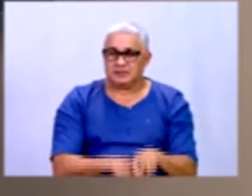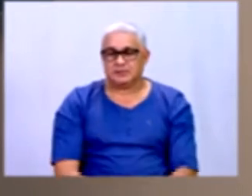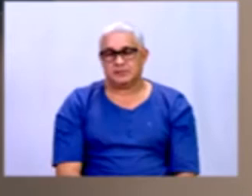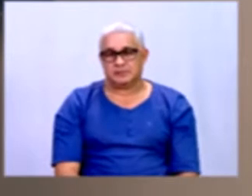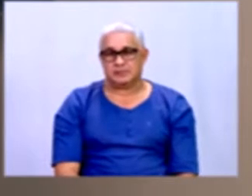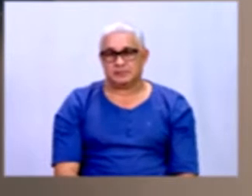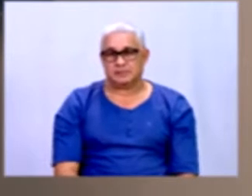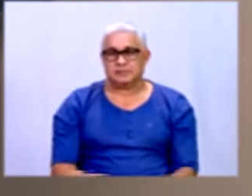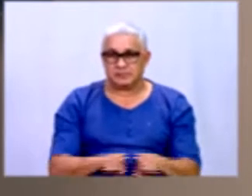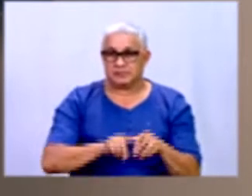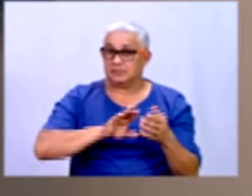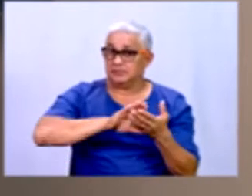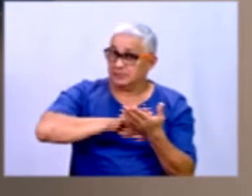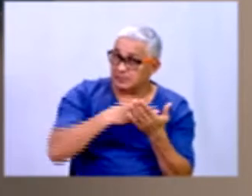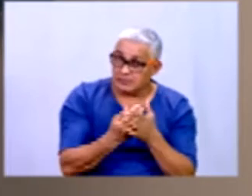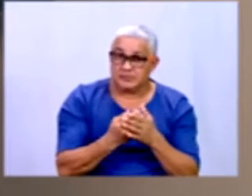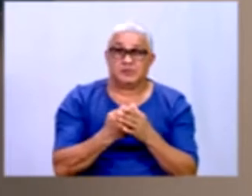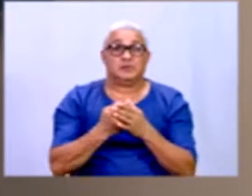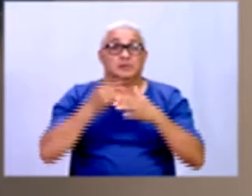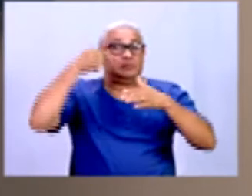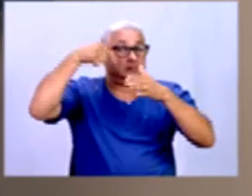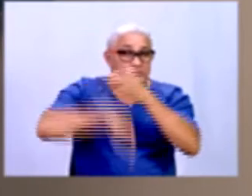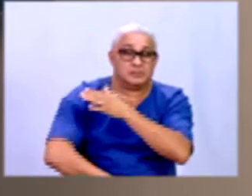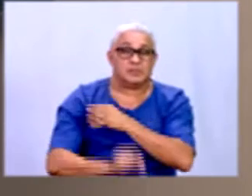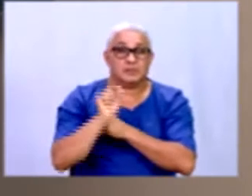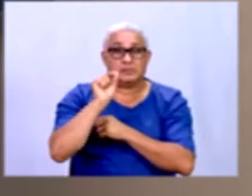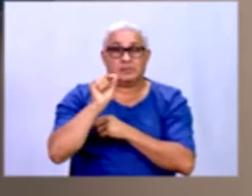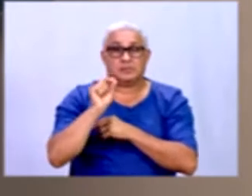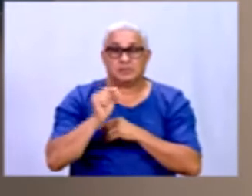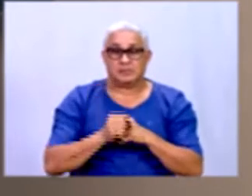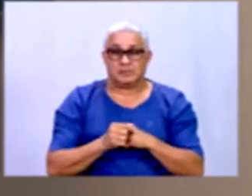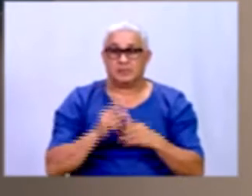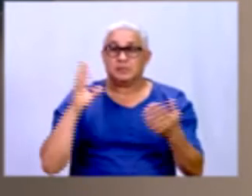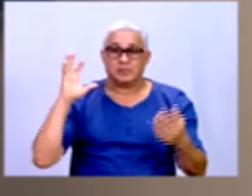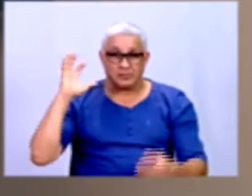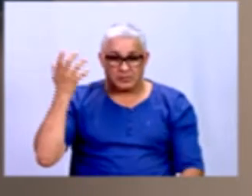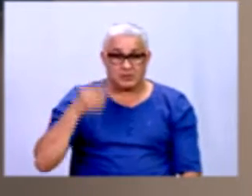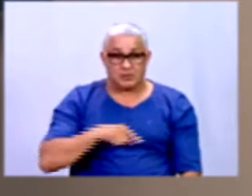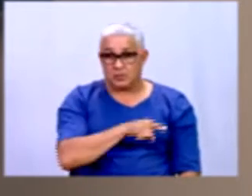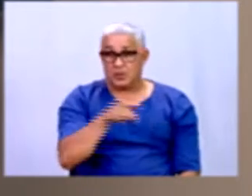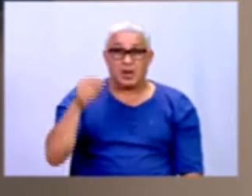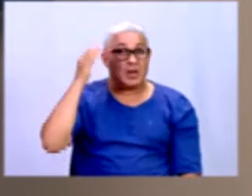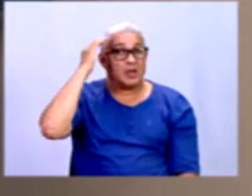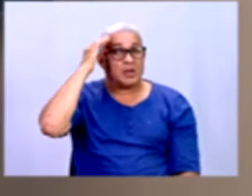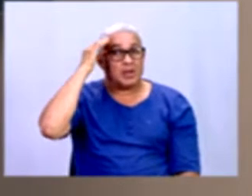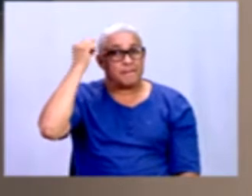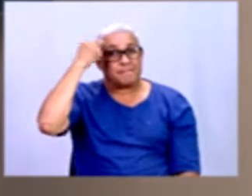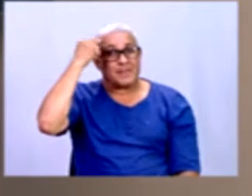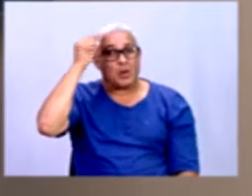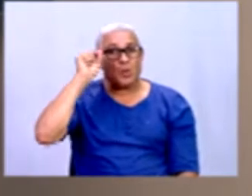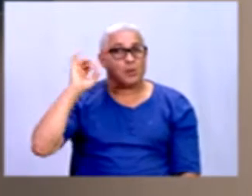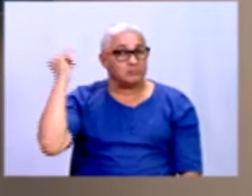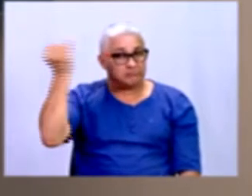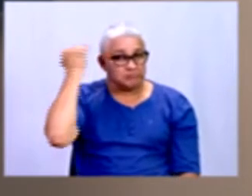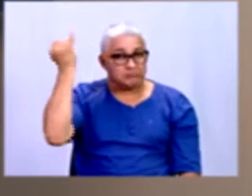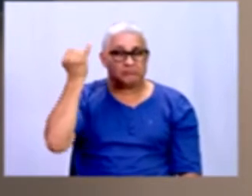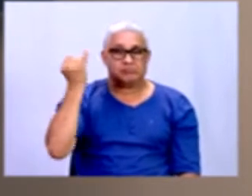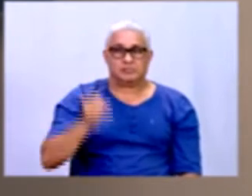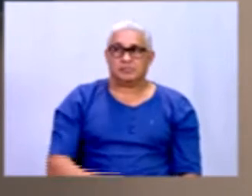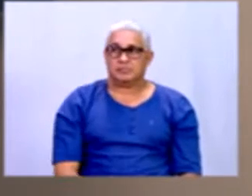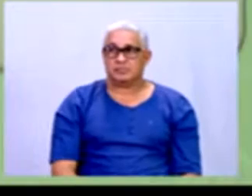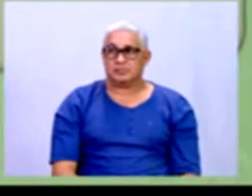Fazer uma interpretação muito mais profunda desses fatos. Mas, para vocês terem uma noção da importância disso aqui, tá?